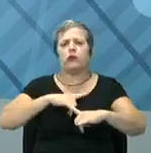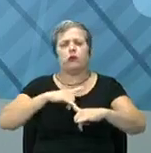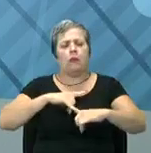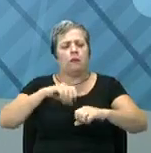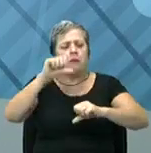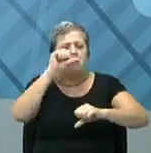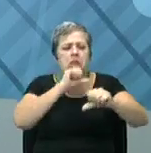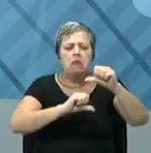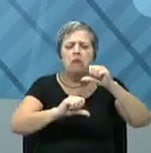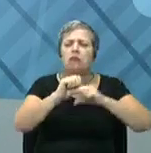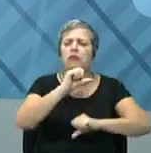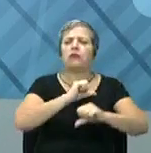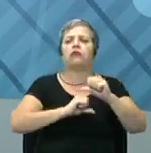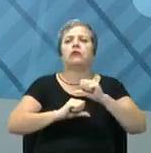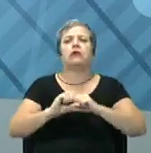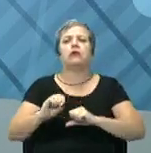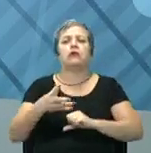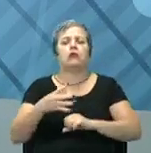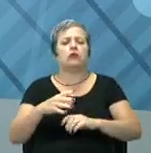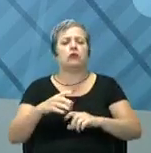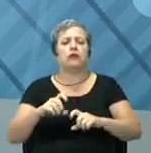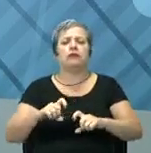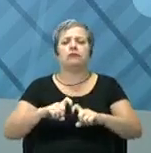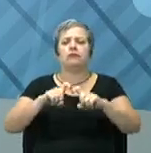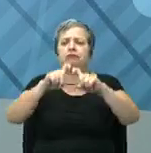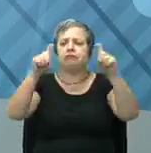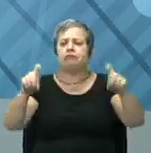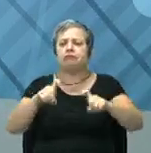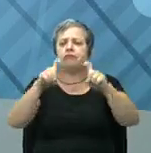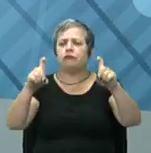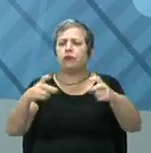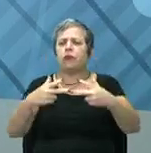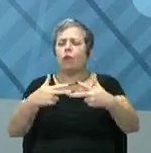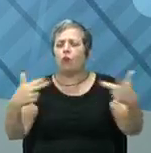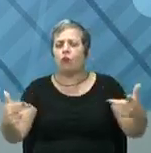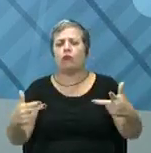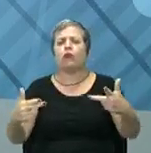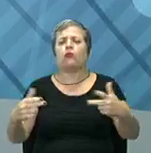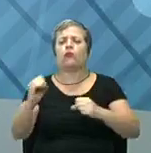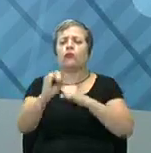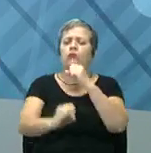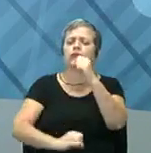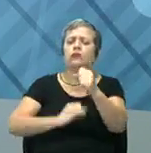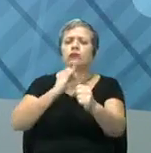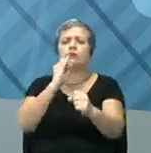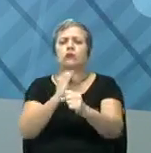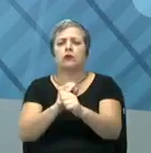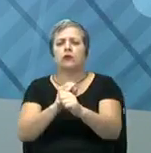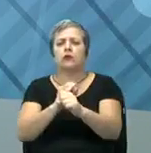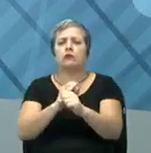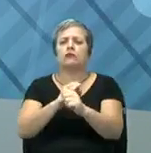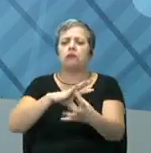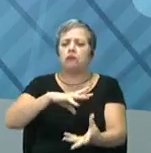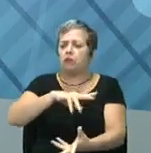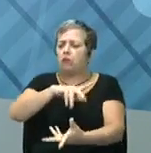várias revoluções. Revolução da informática, da comunicação, a internet, a globalização.